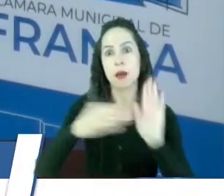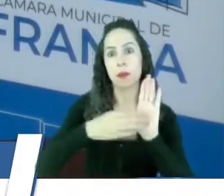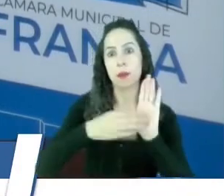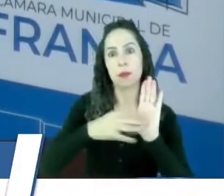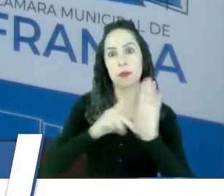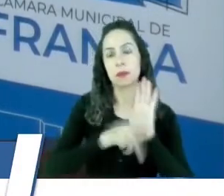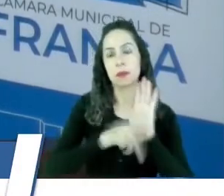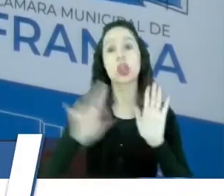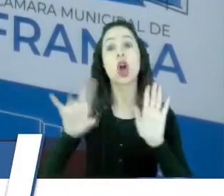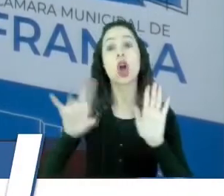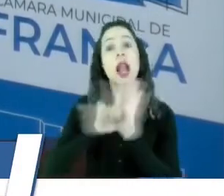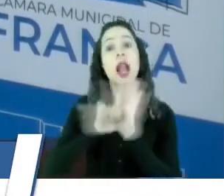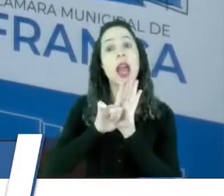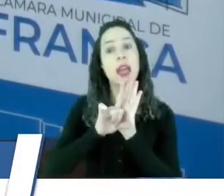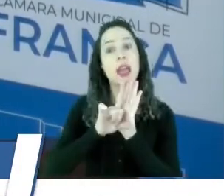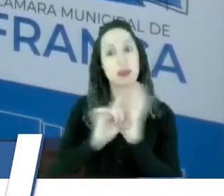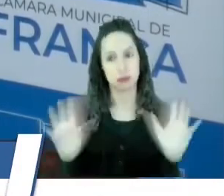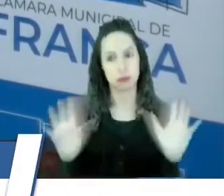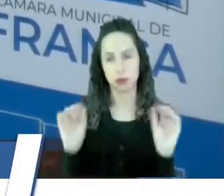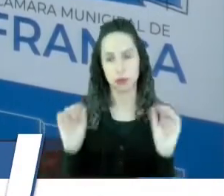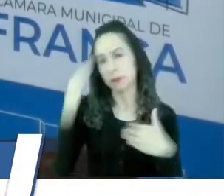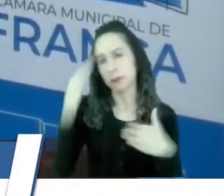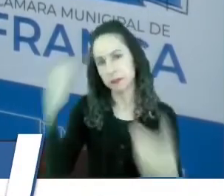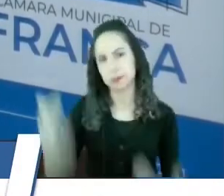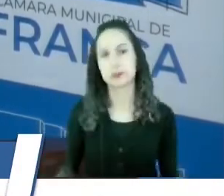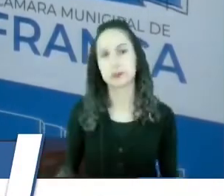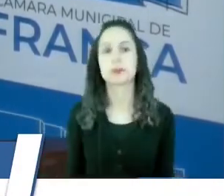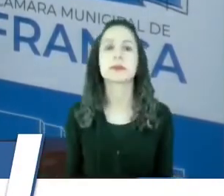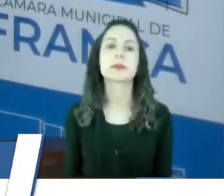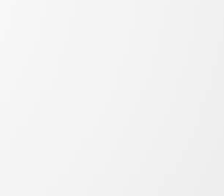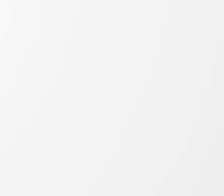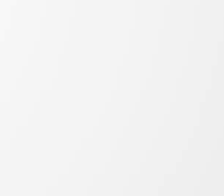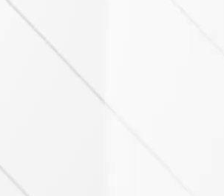legal mesmo. Muito obrigado. Obrigado, presidente. Obrigado,